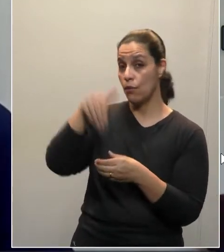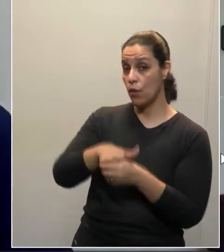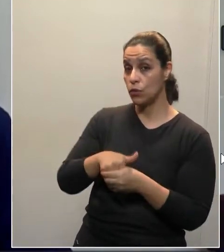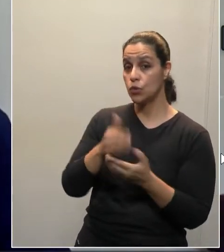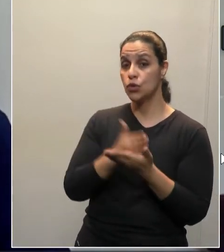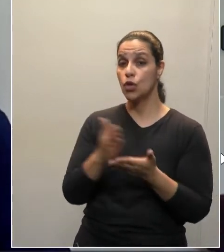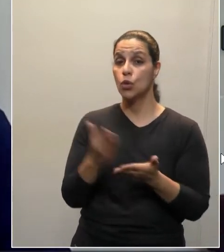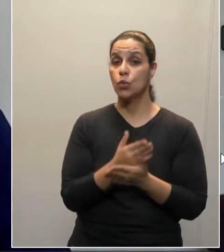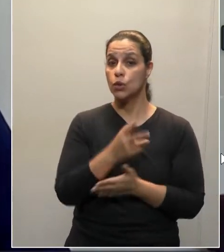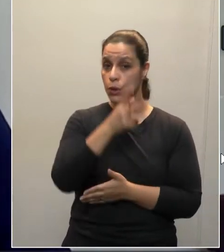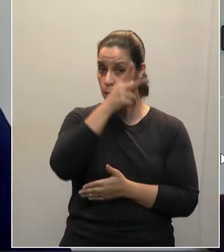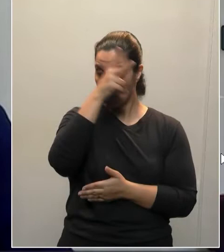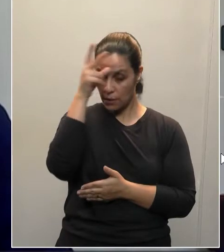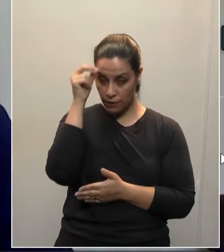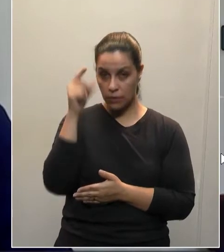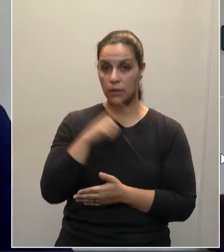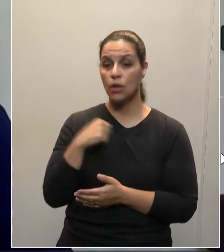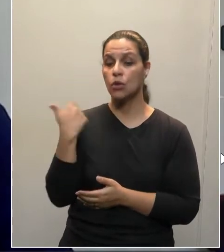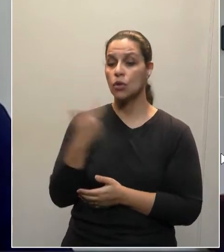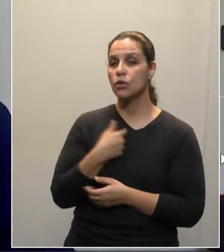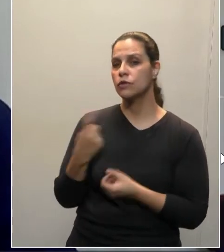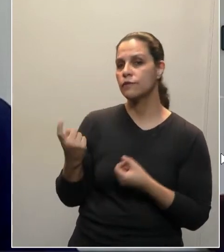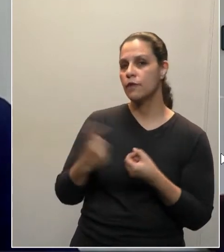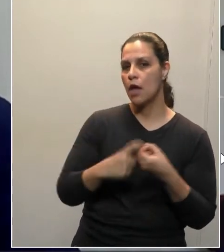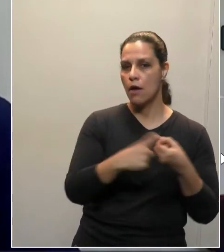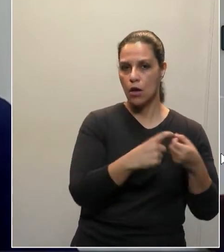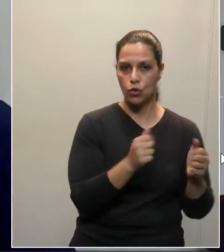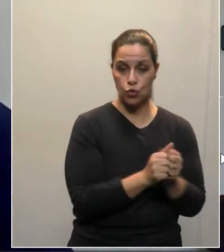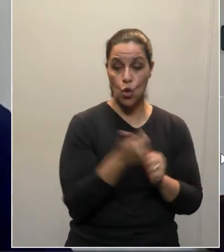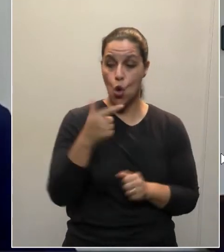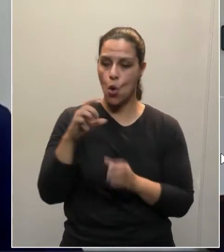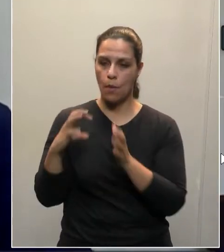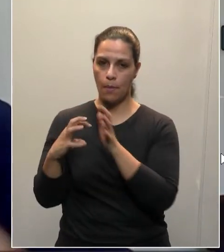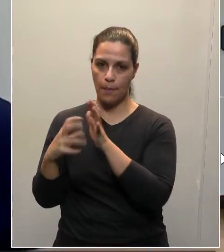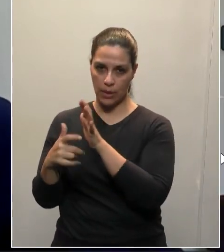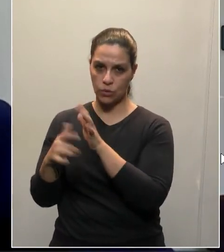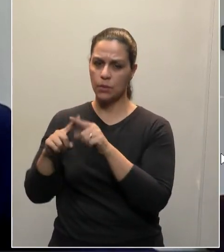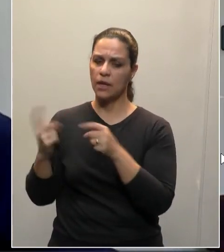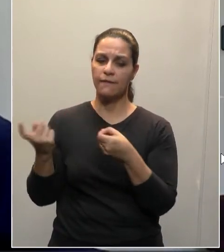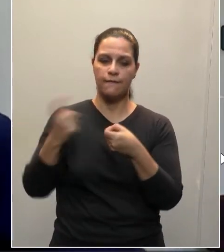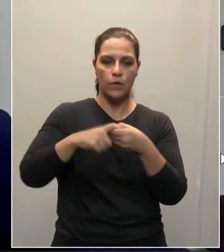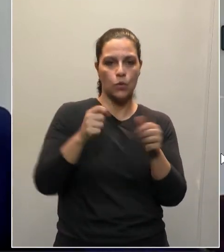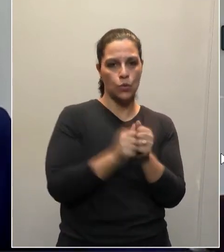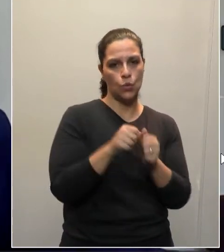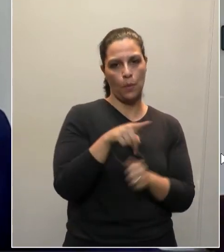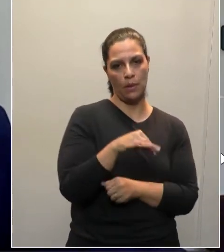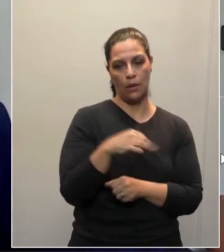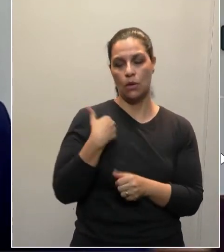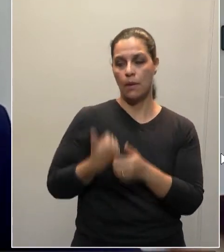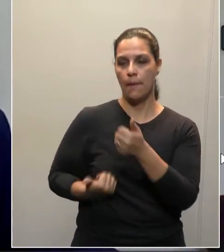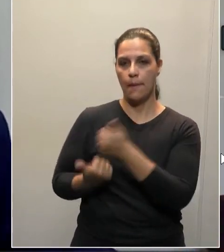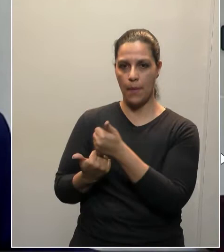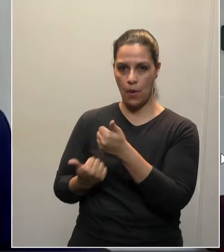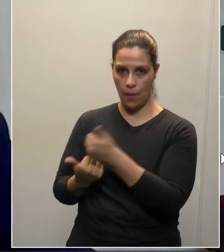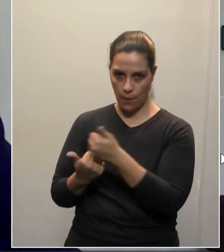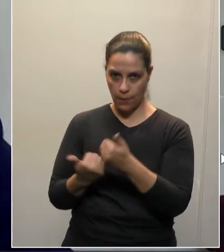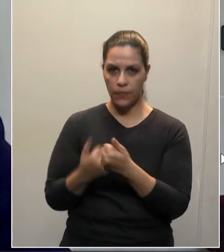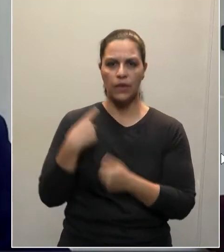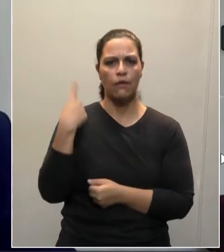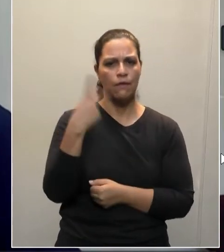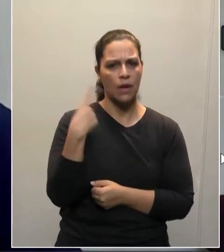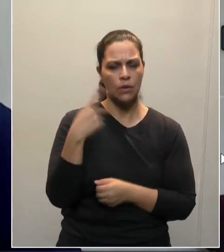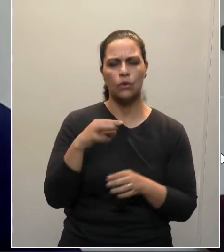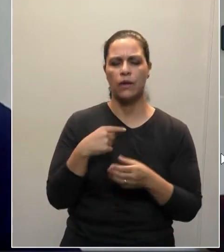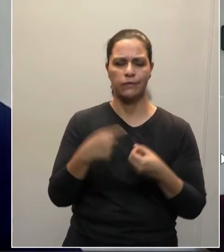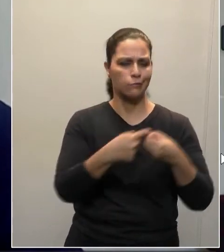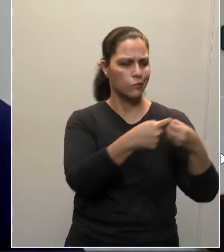prefeitos e prefeitas que são nossos aliados. Estão em outros partidos. Nós participamos com candidatos a vereadores e a